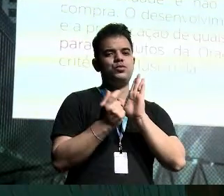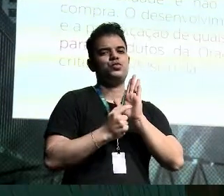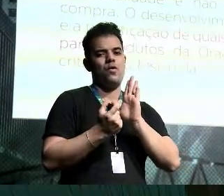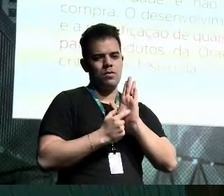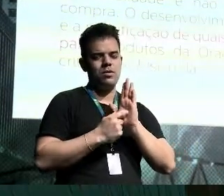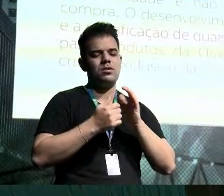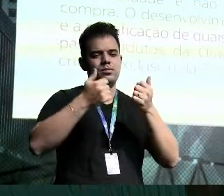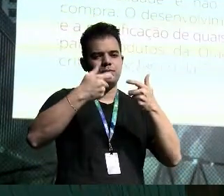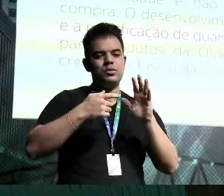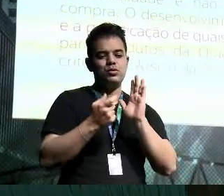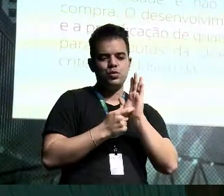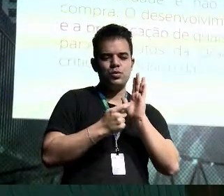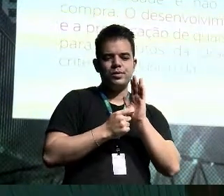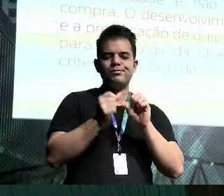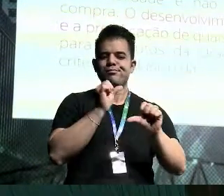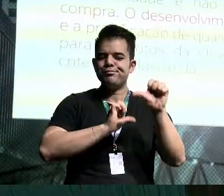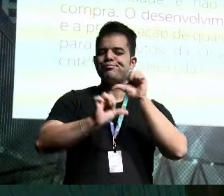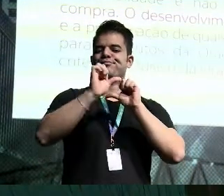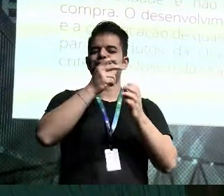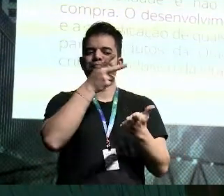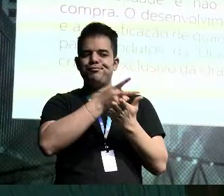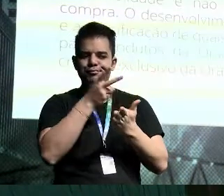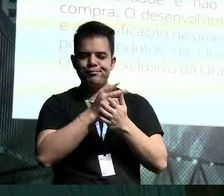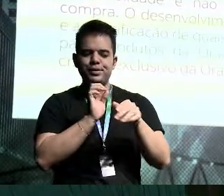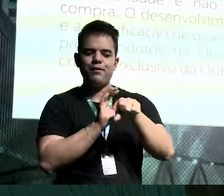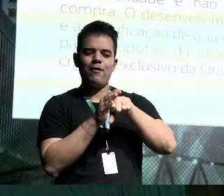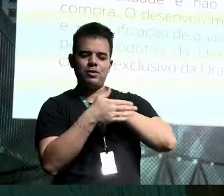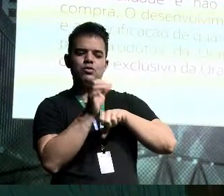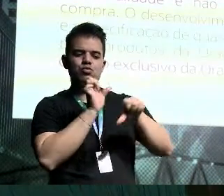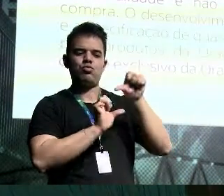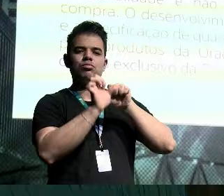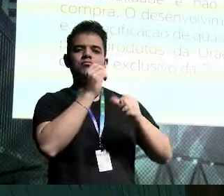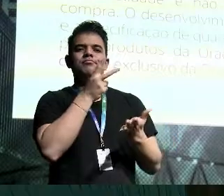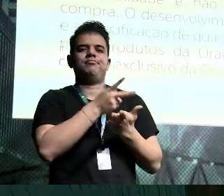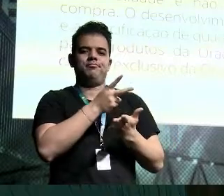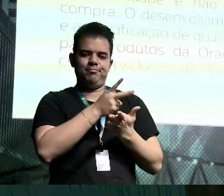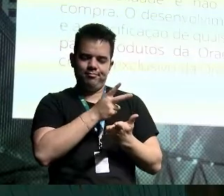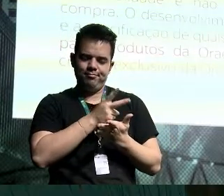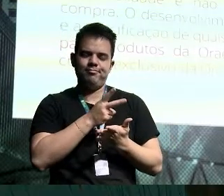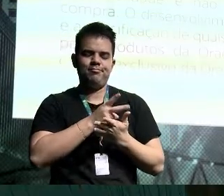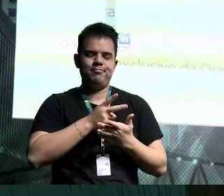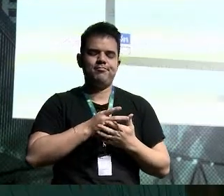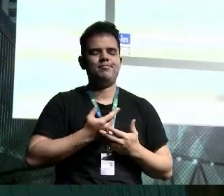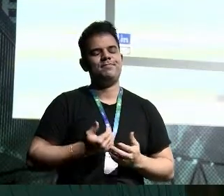falando de software, software evolui, software muda, software atualiza. Está bom? Basicamente isso.